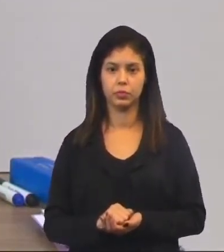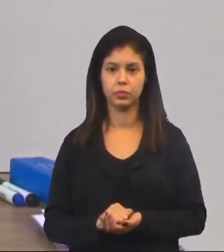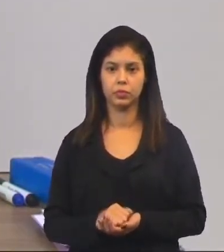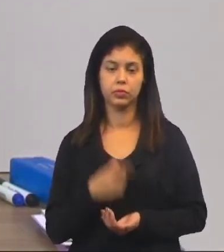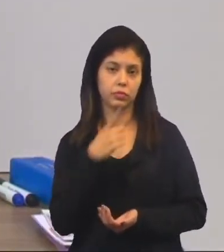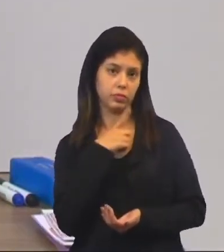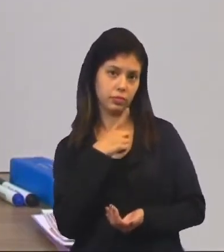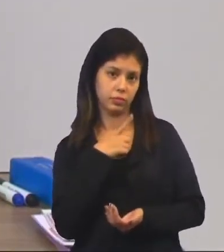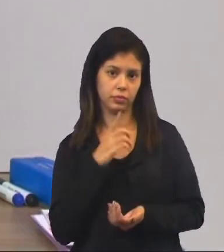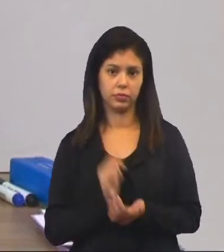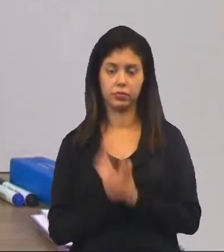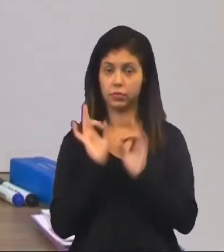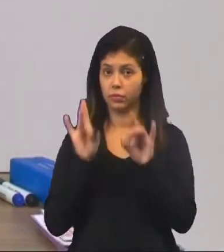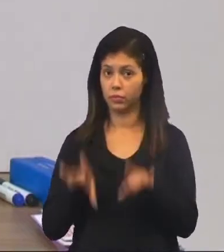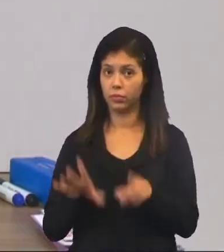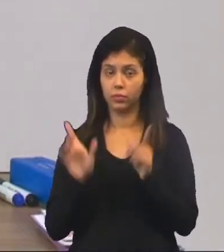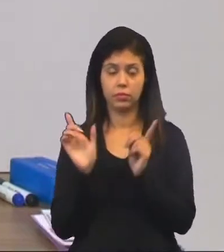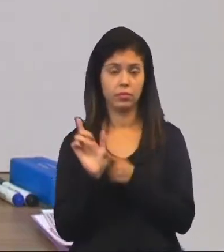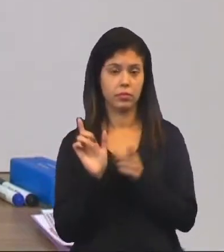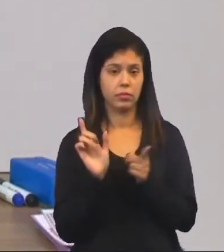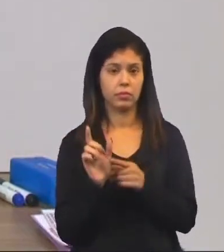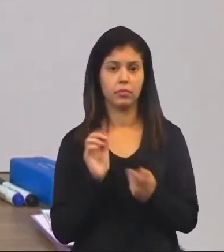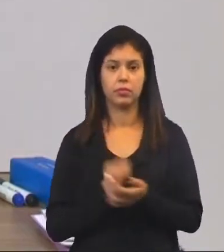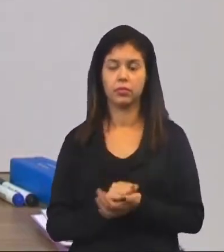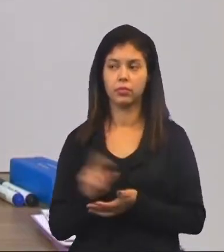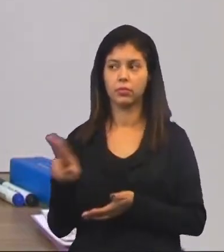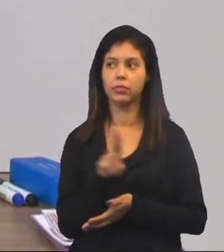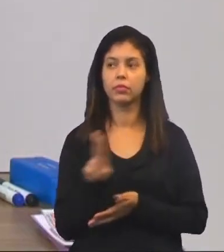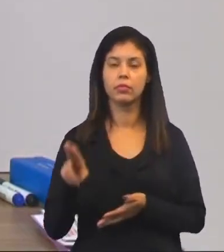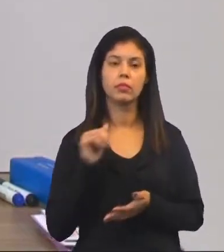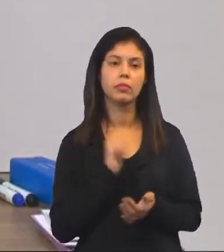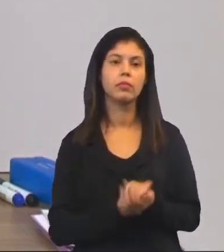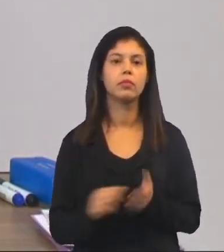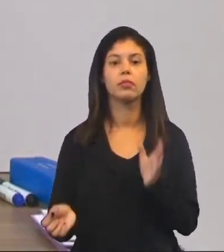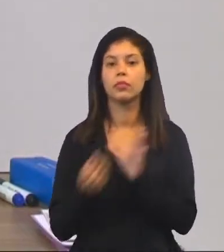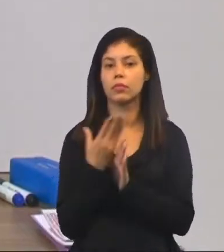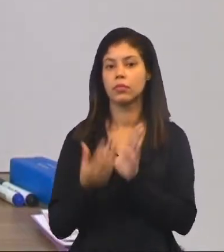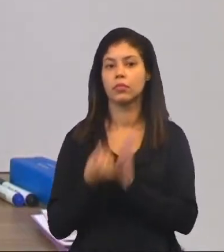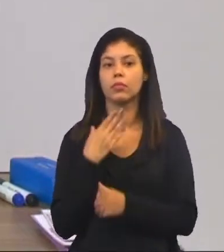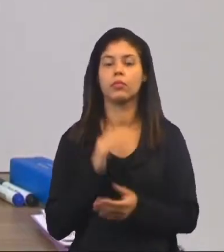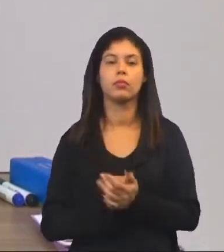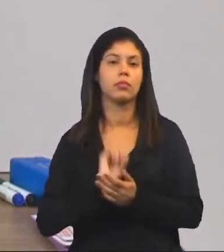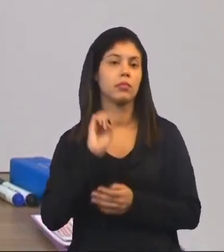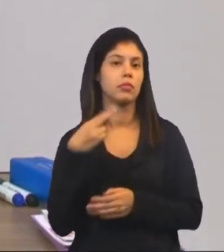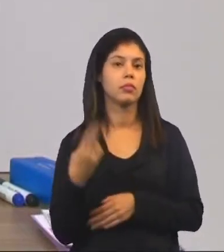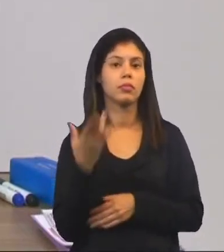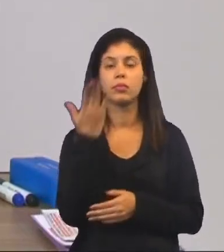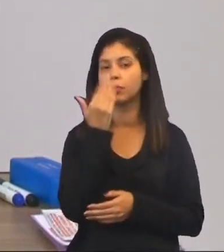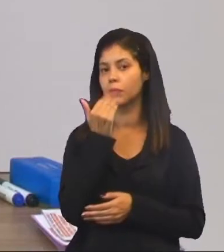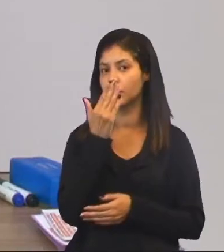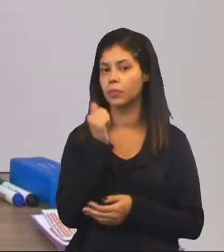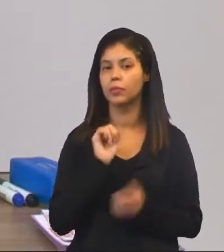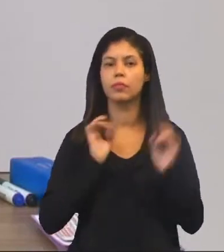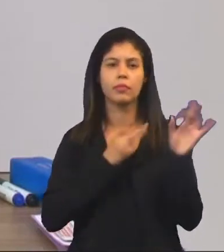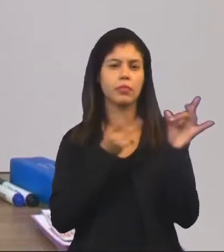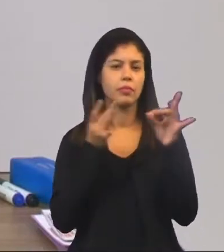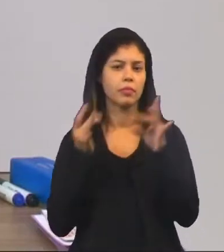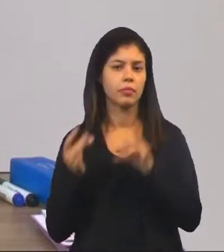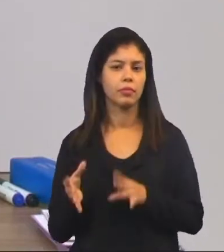Temos aqui a última palavrinha com o nome de produtos ou alimentos que estavam sendo